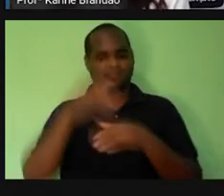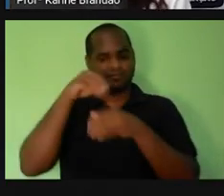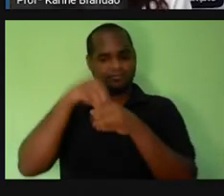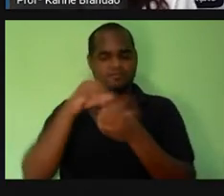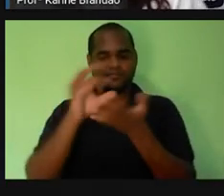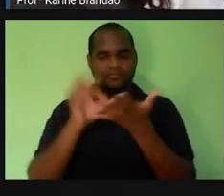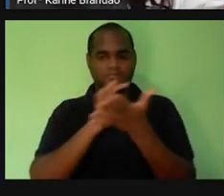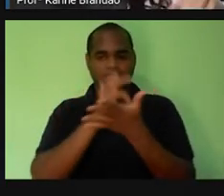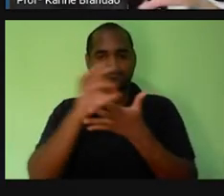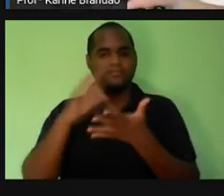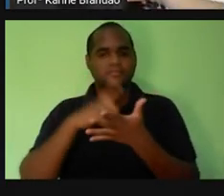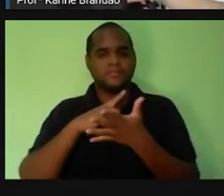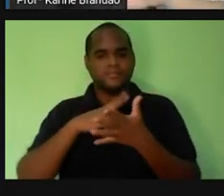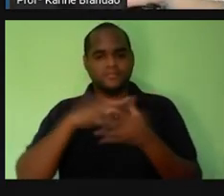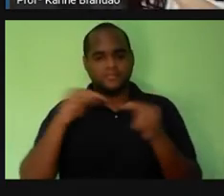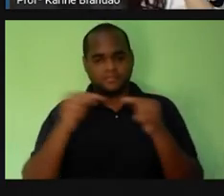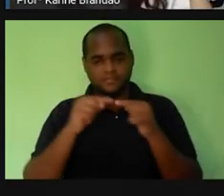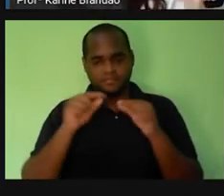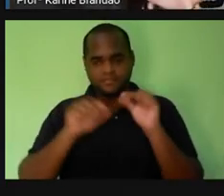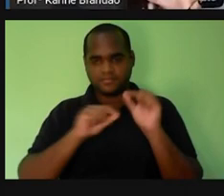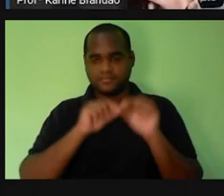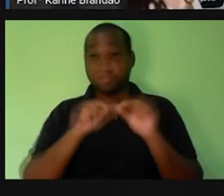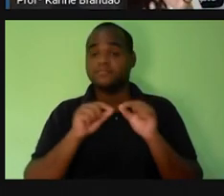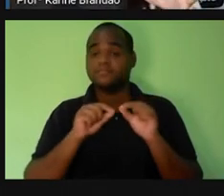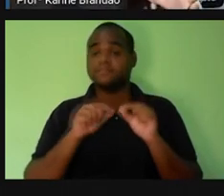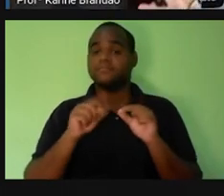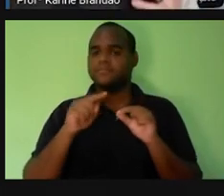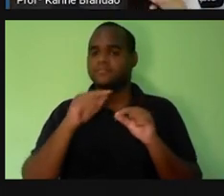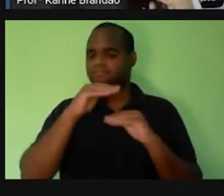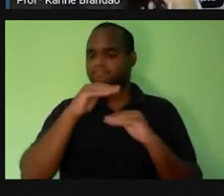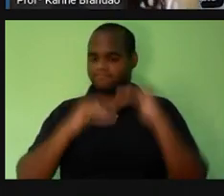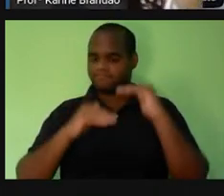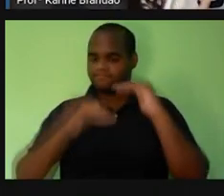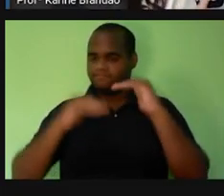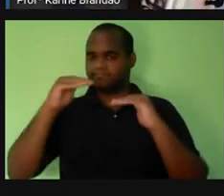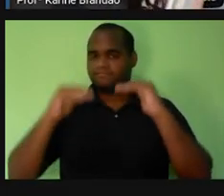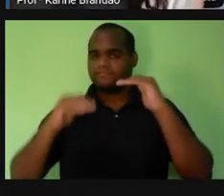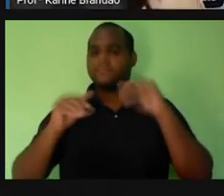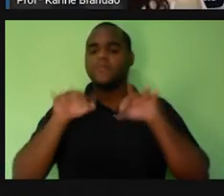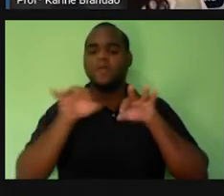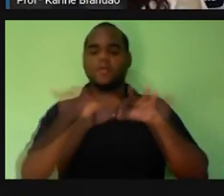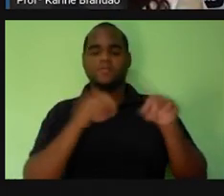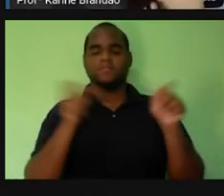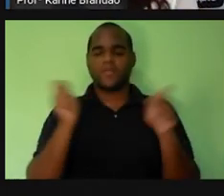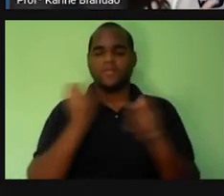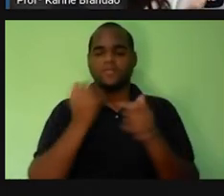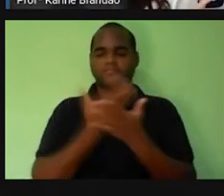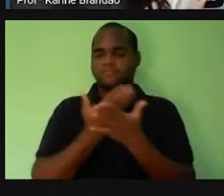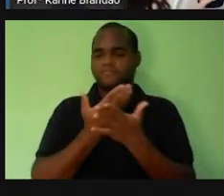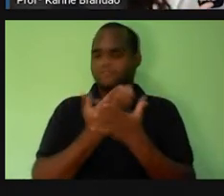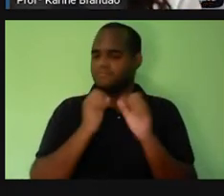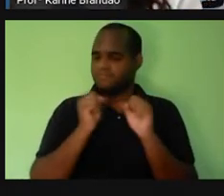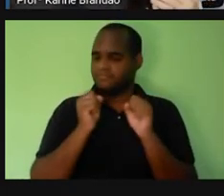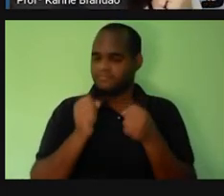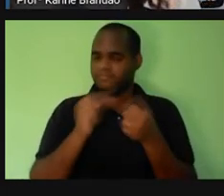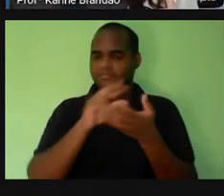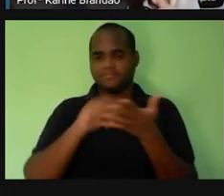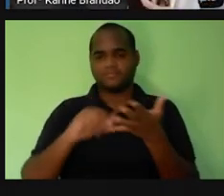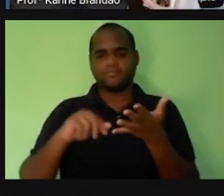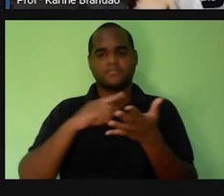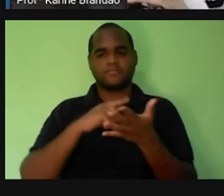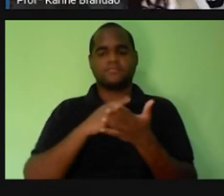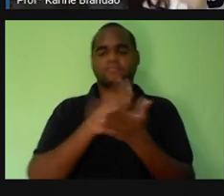certo? E esse é um nível de organização que nós podemos estudar. E olha quanta coisa tem para estudar